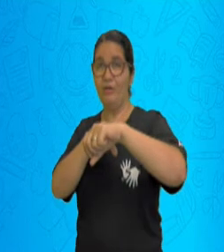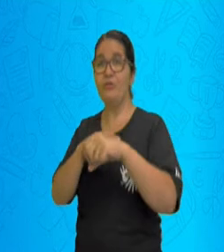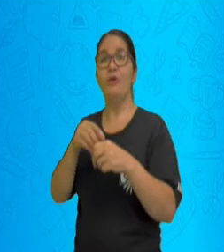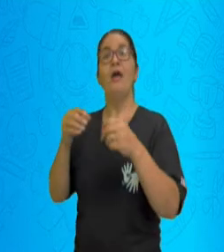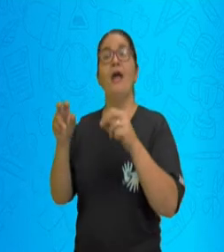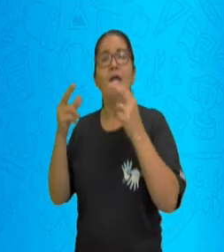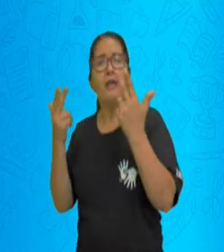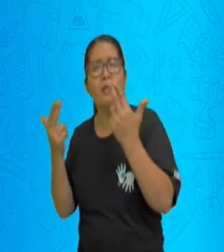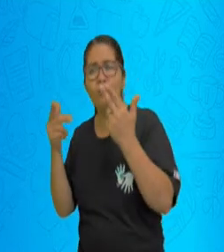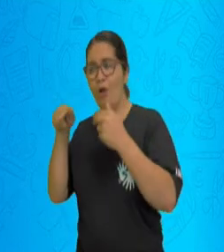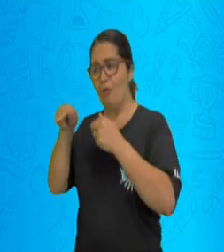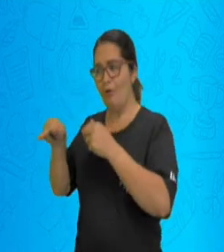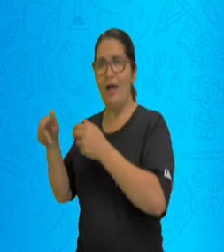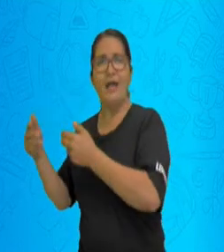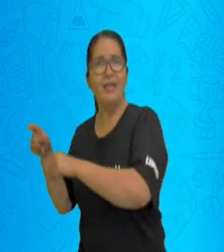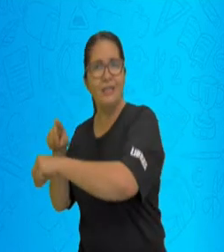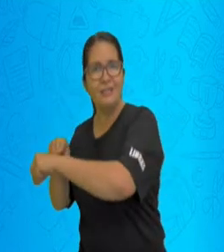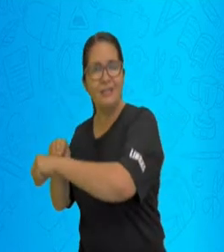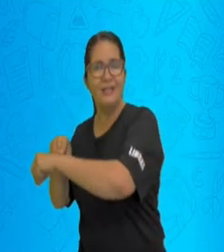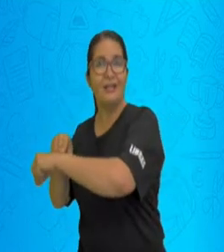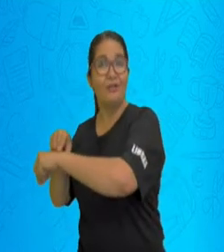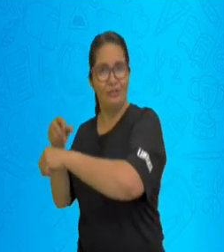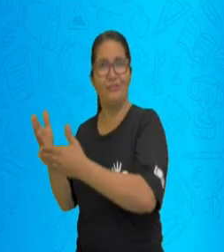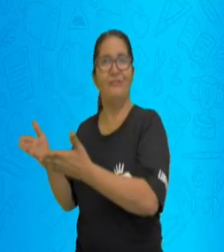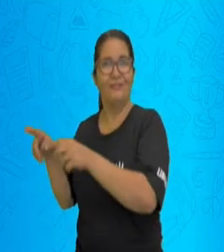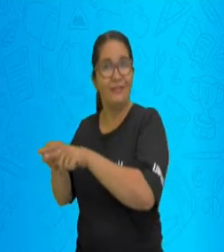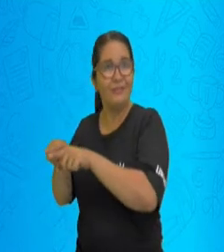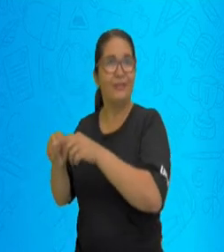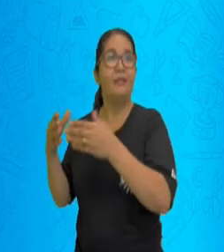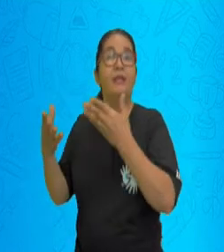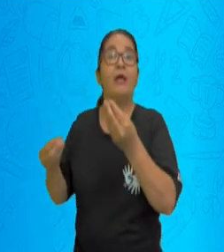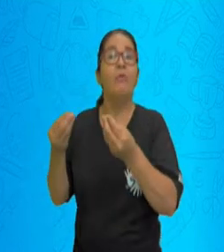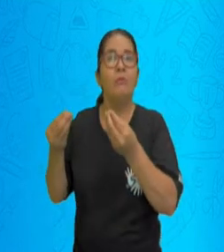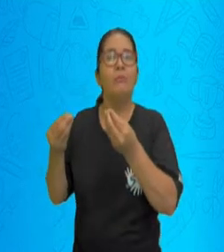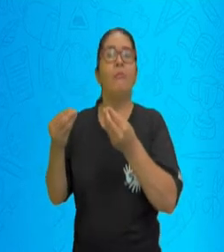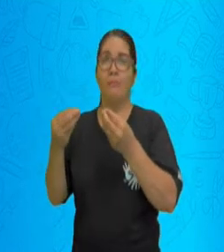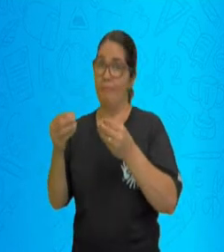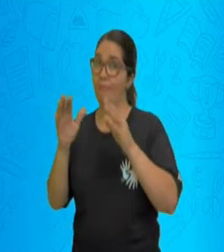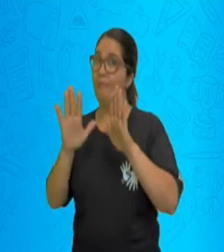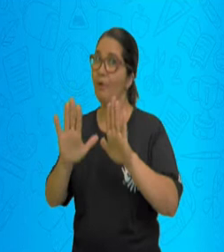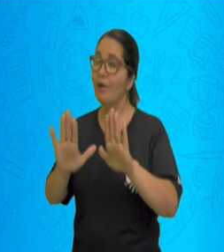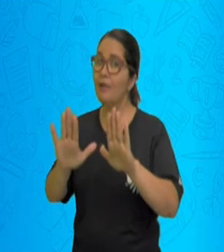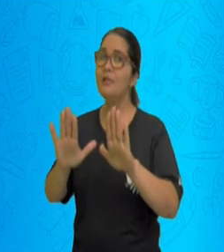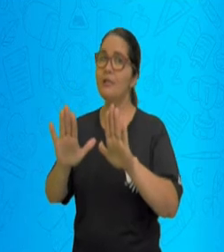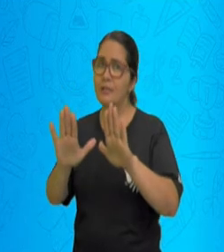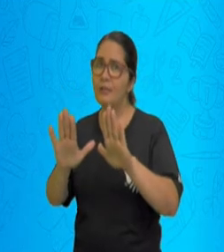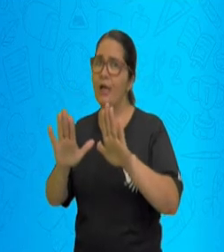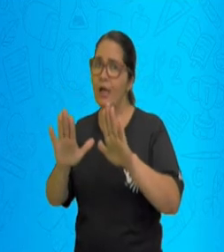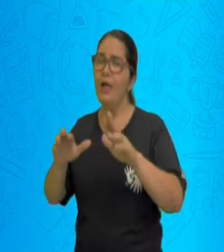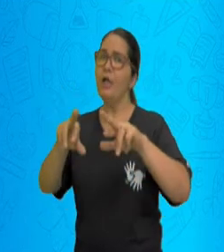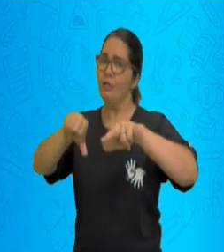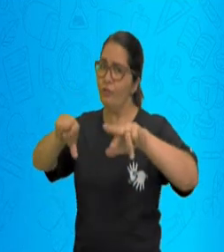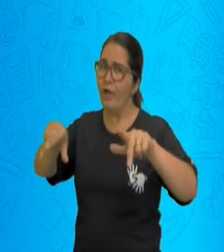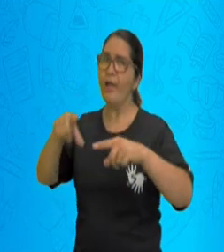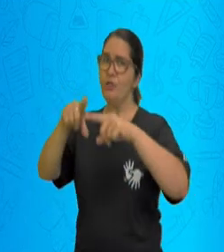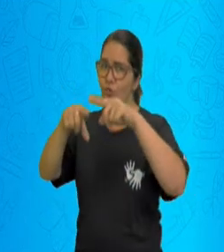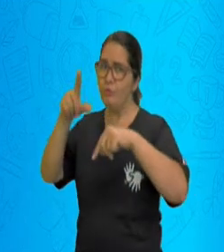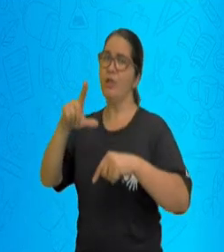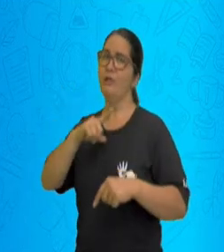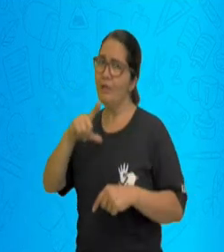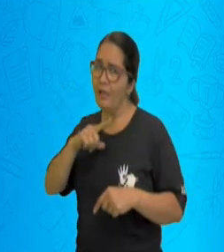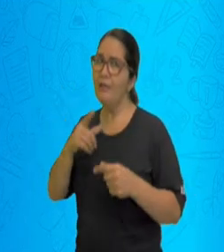dois objetos que são diferentes. Não podemos considerar que essa tesoura é igual a este